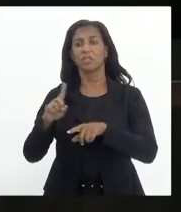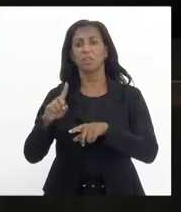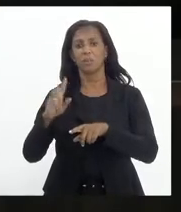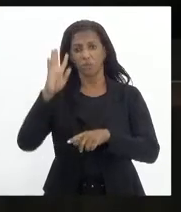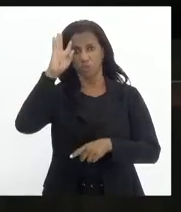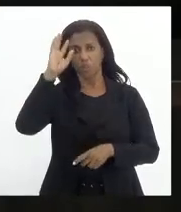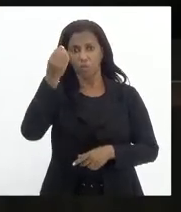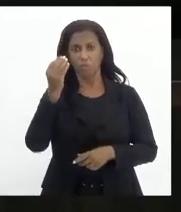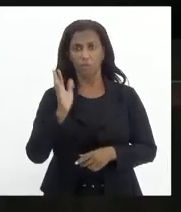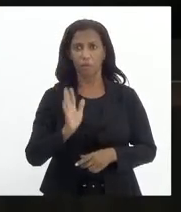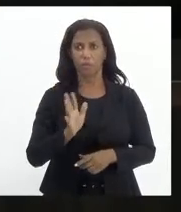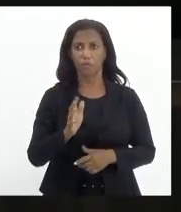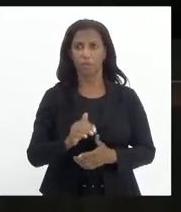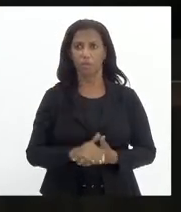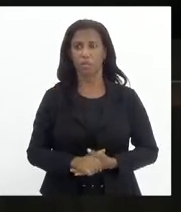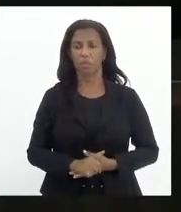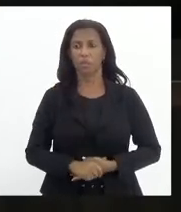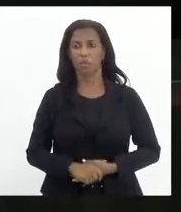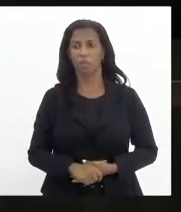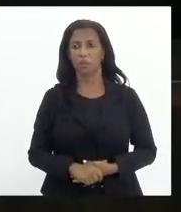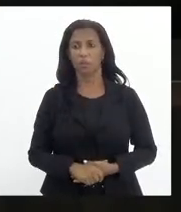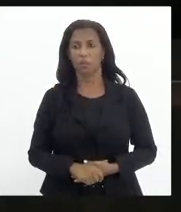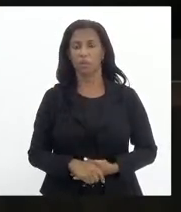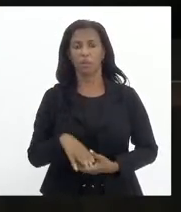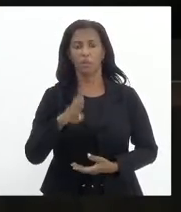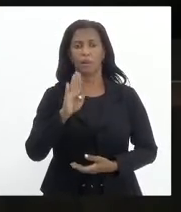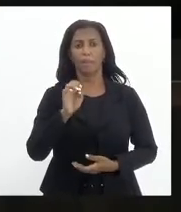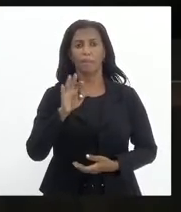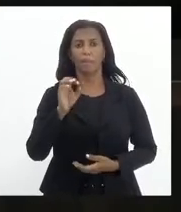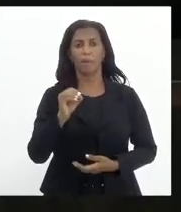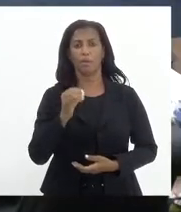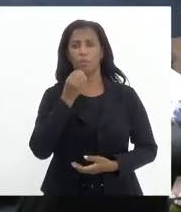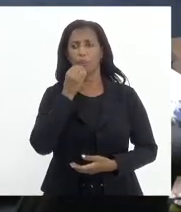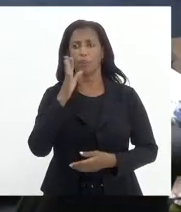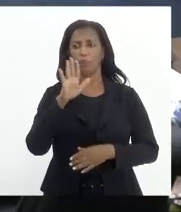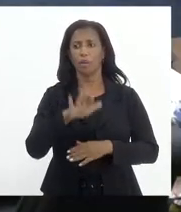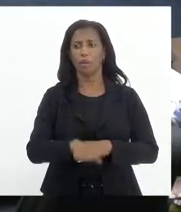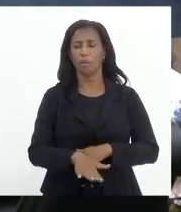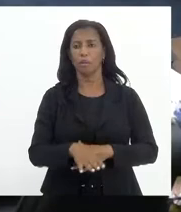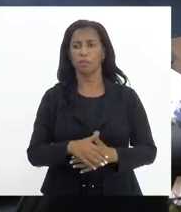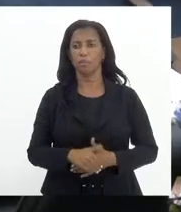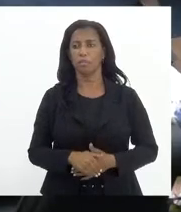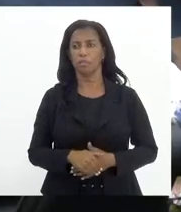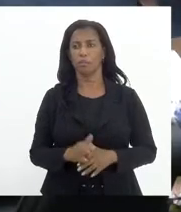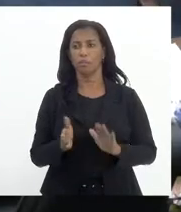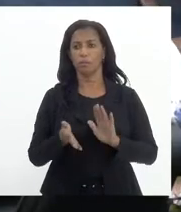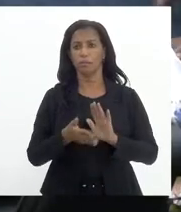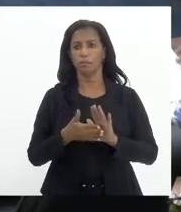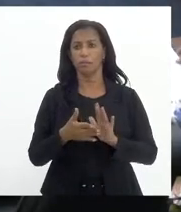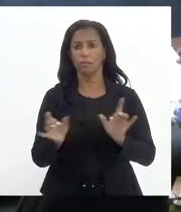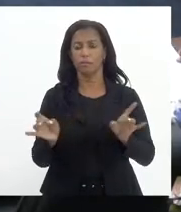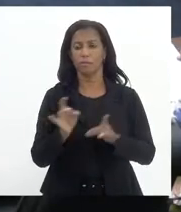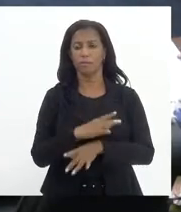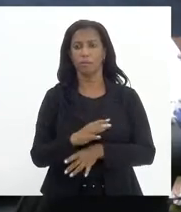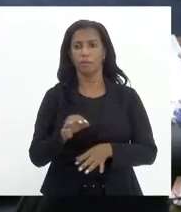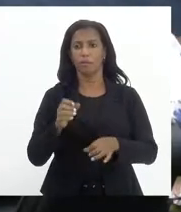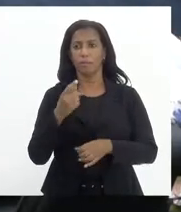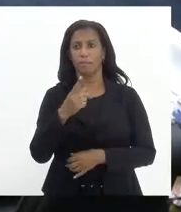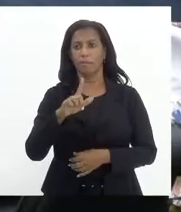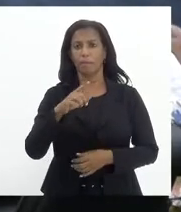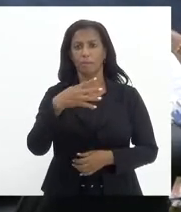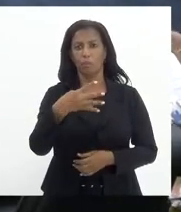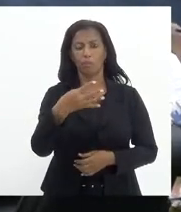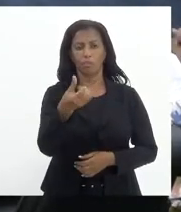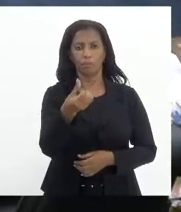resolveu, Jairo? Ok. Bebeto, boa tarde. Com os pareceres emitidos, projeto 4632...